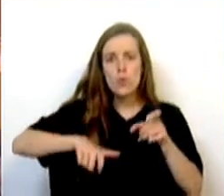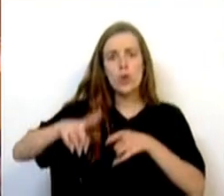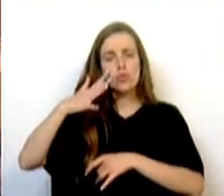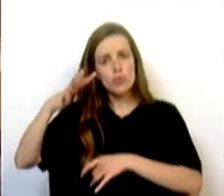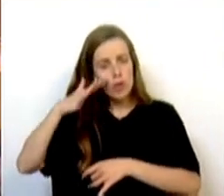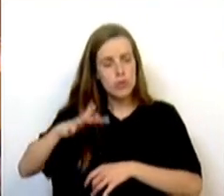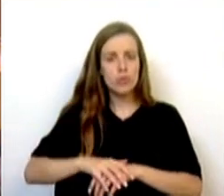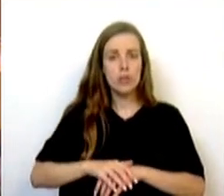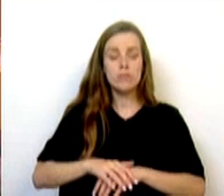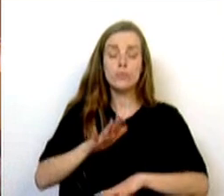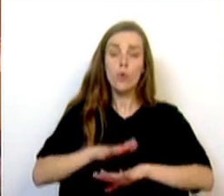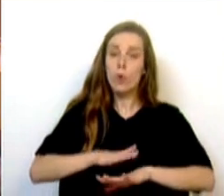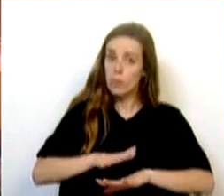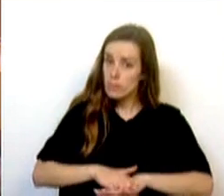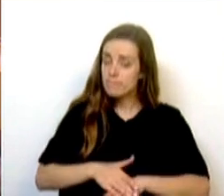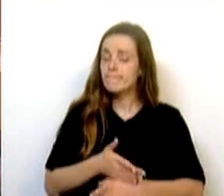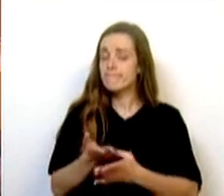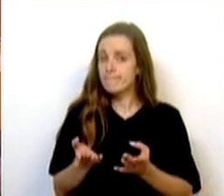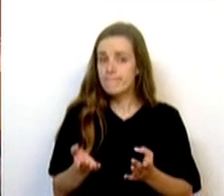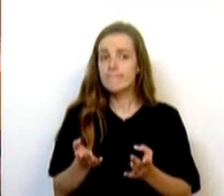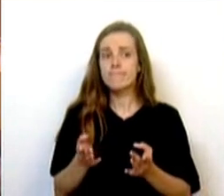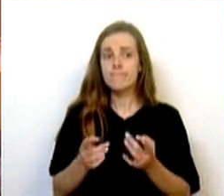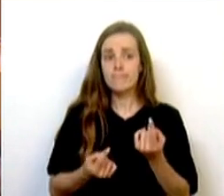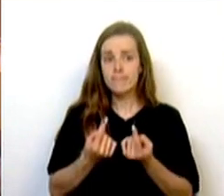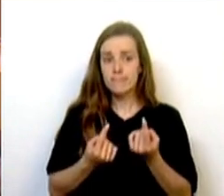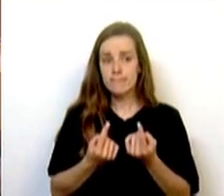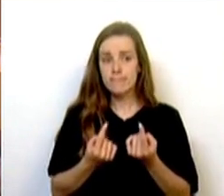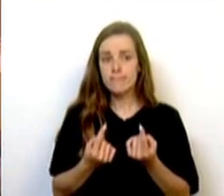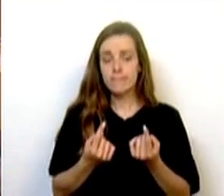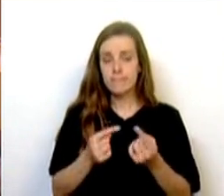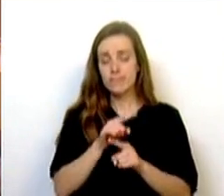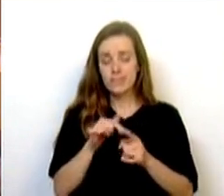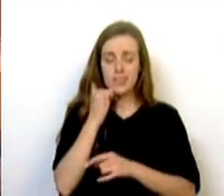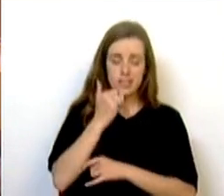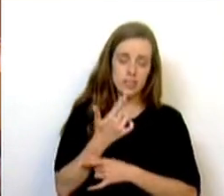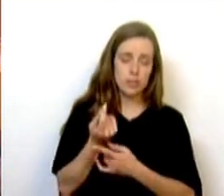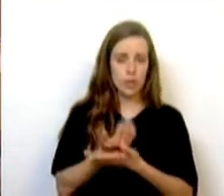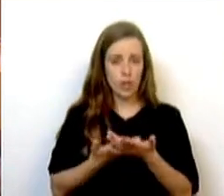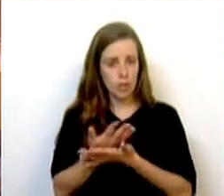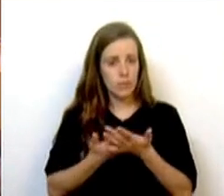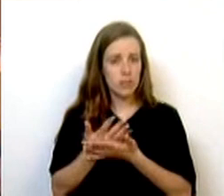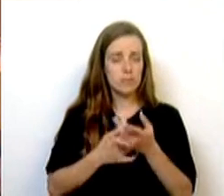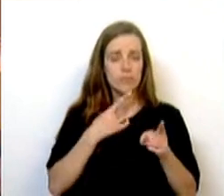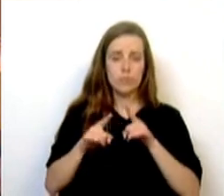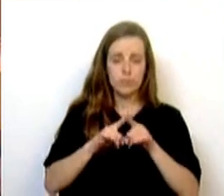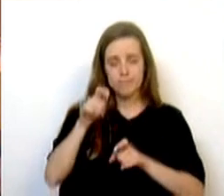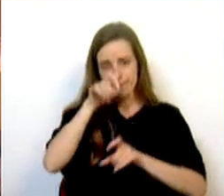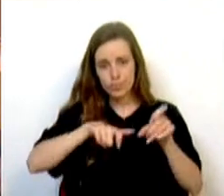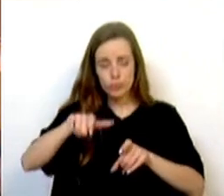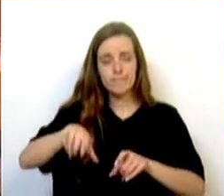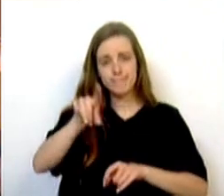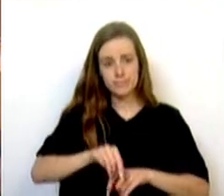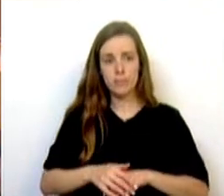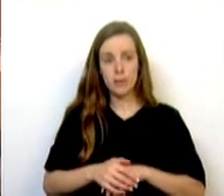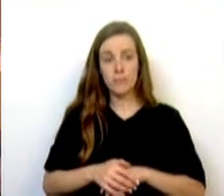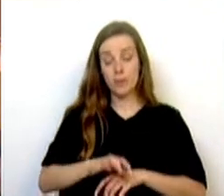eventuais crises económicas, políticas institucionais e humanitárias que os seus países